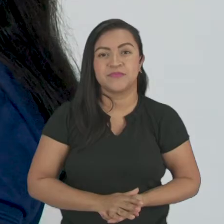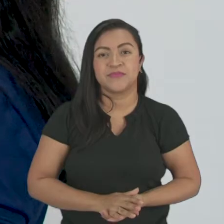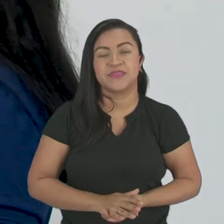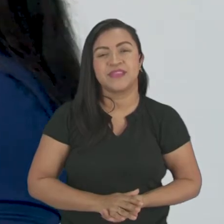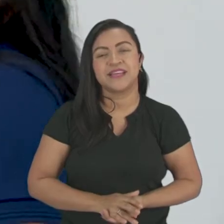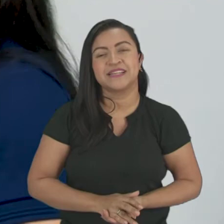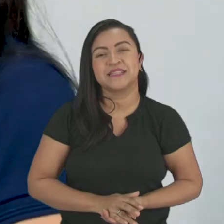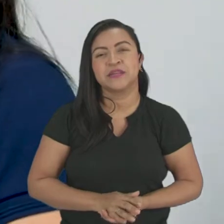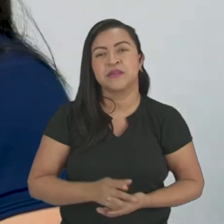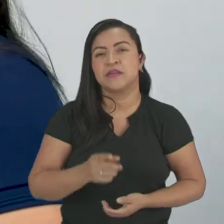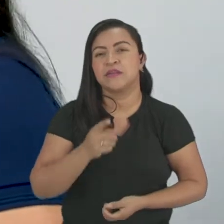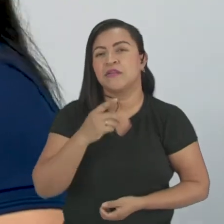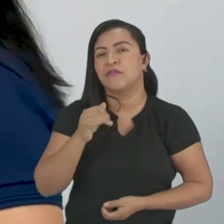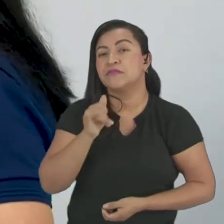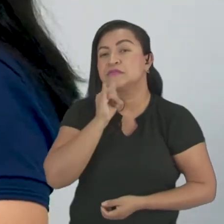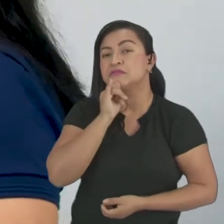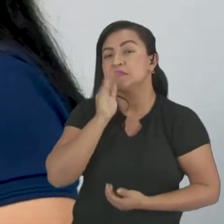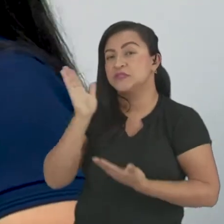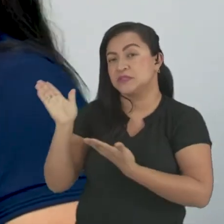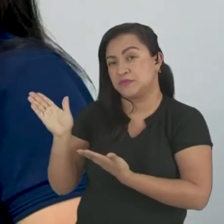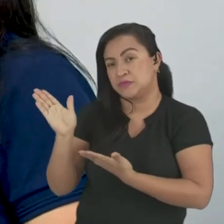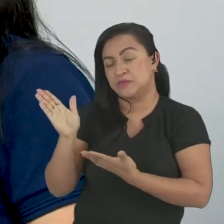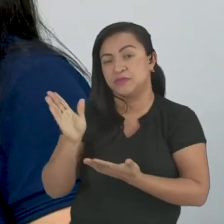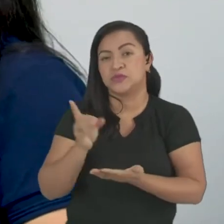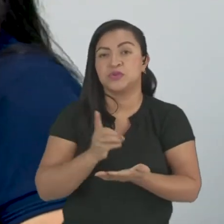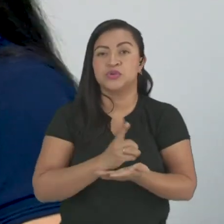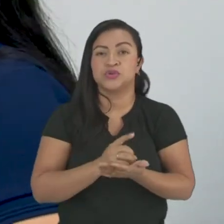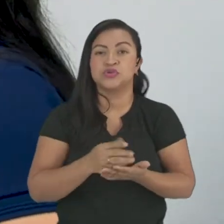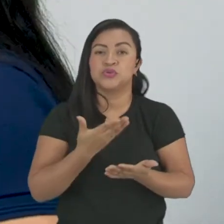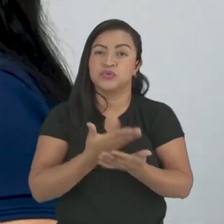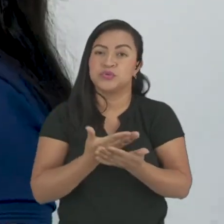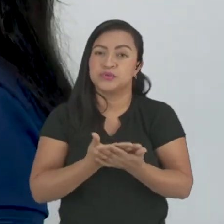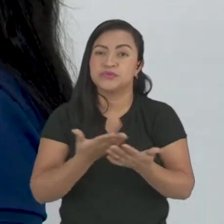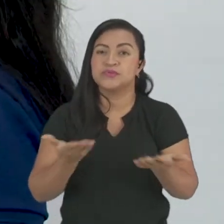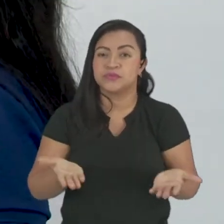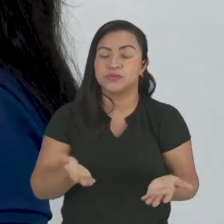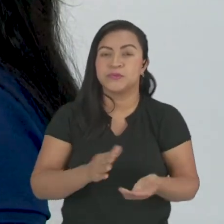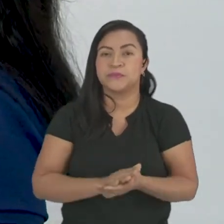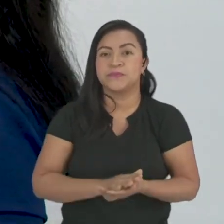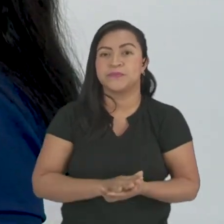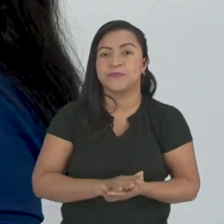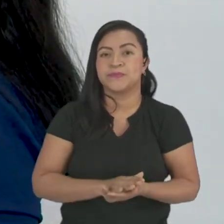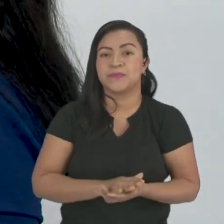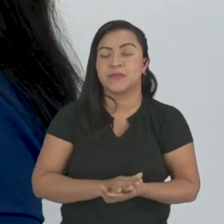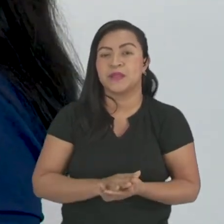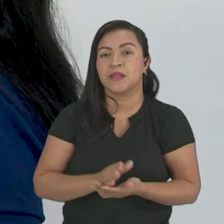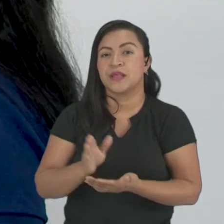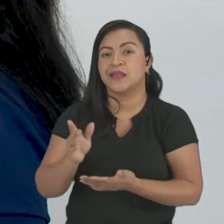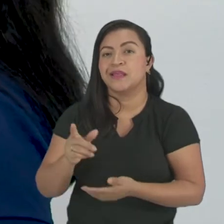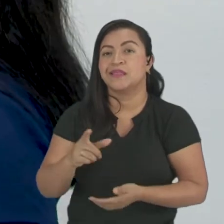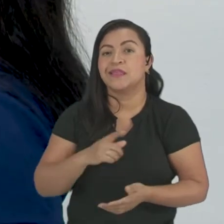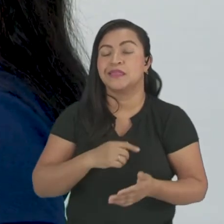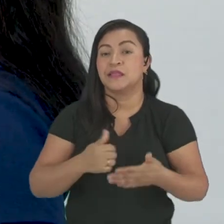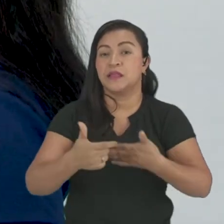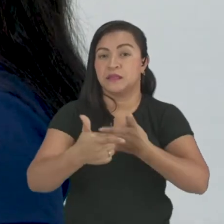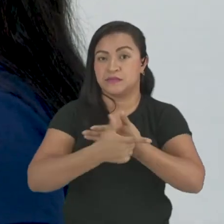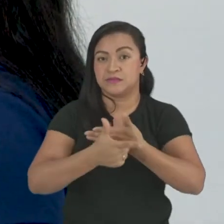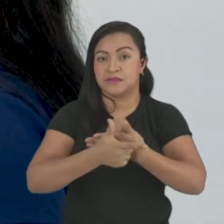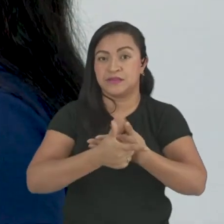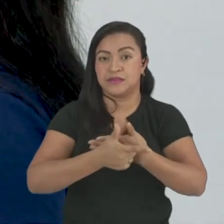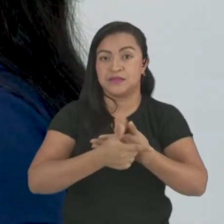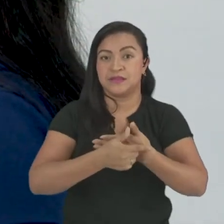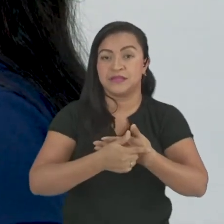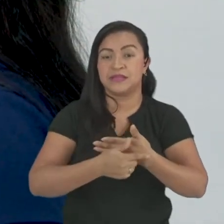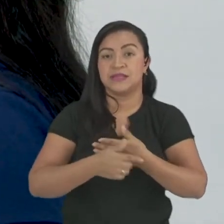aqui. Então, vamos ver esse exemplo agora, de acordo com o que a gente já viu até agora na telinha, ó, tem essa página no dicionário e vamos